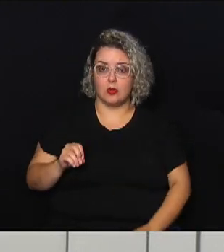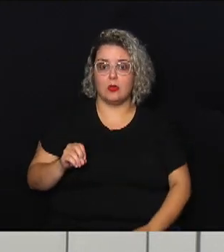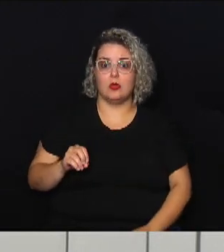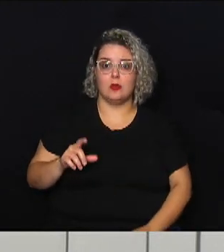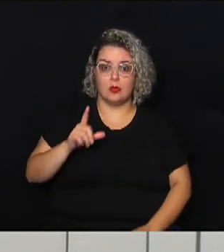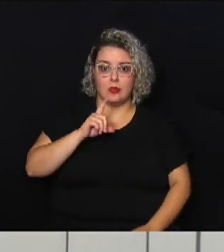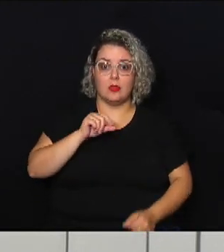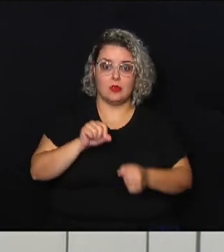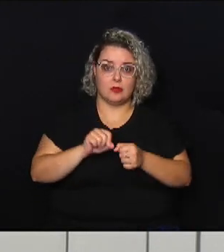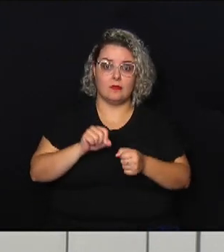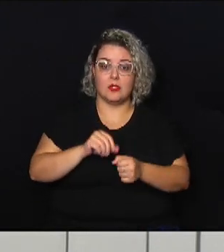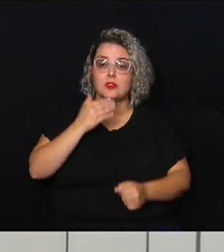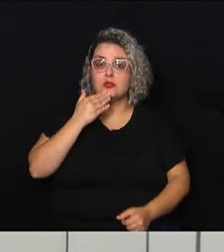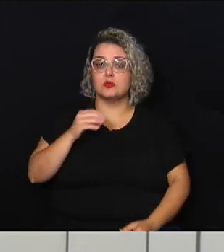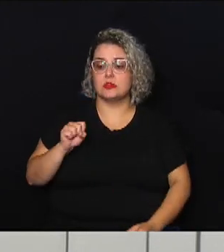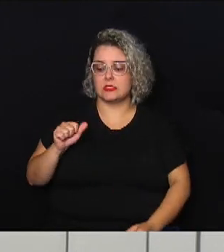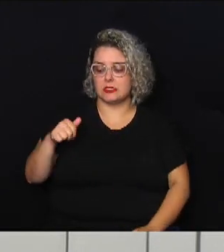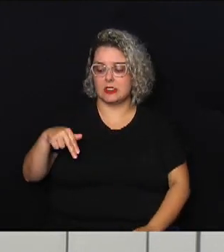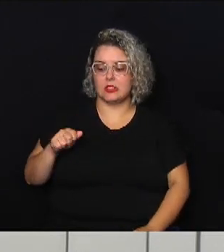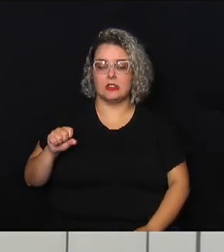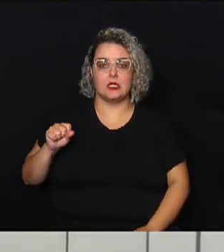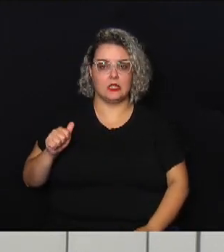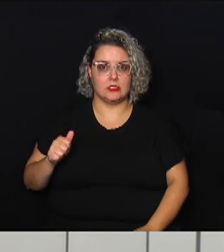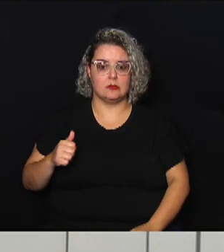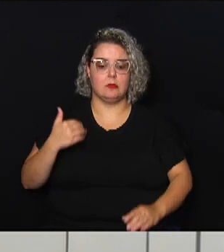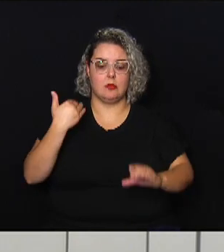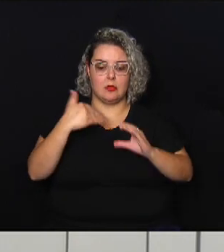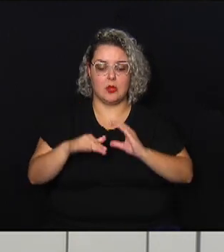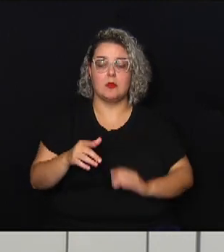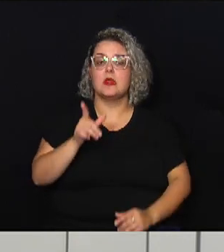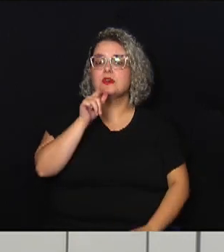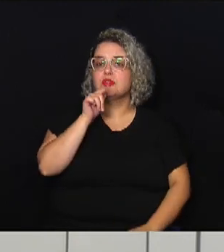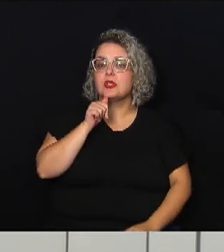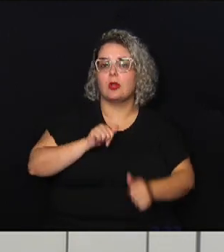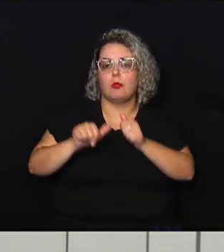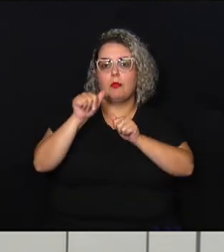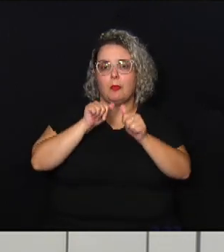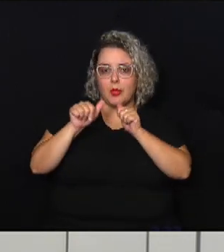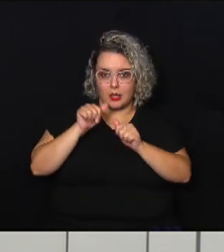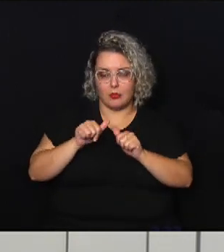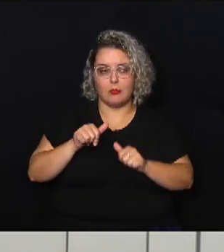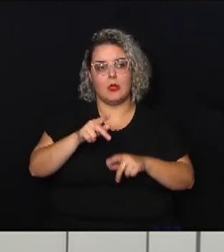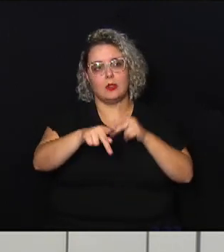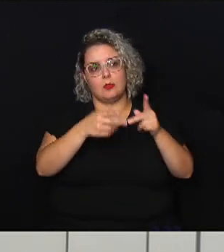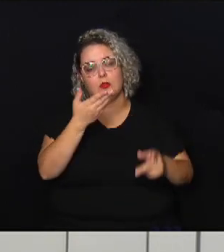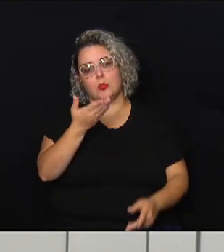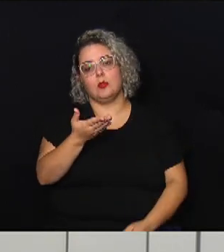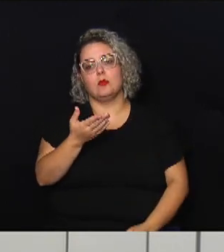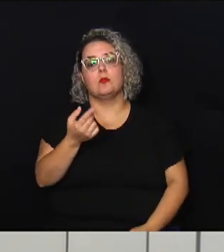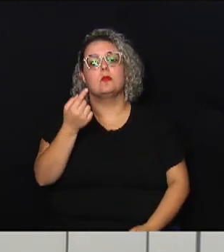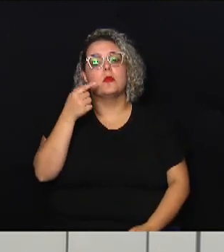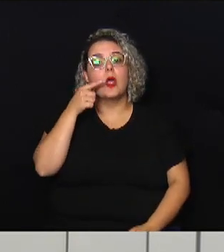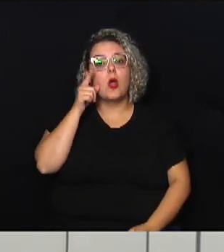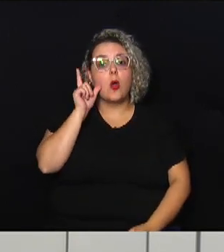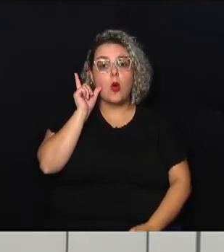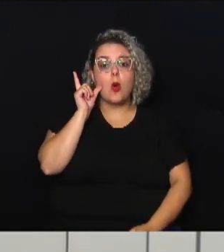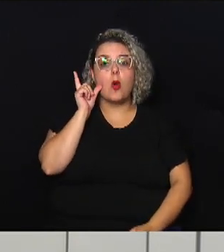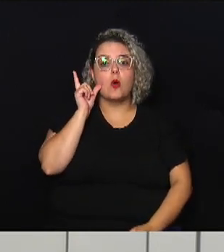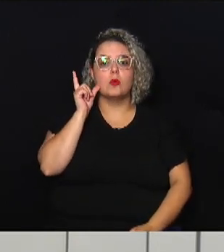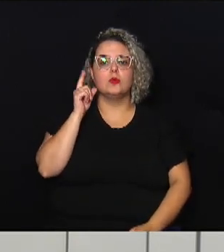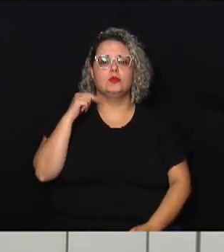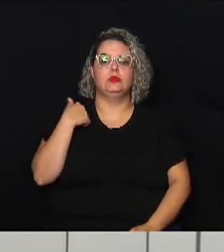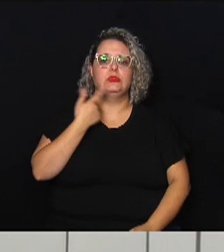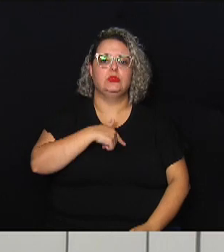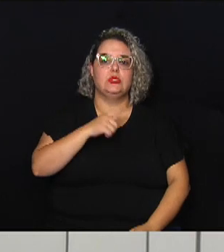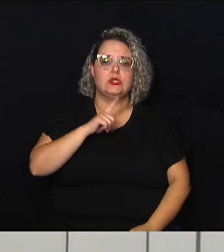um pedido à Sanasa para o envio de água potável para aquela população mas olha só ontem a gente